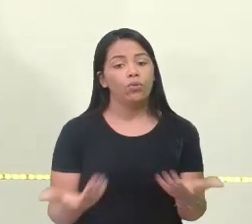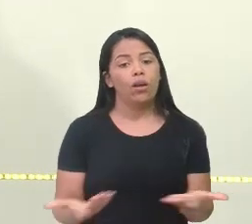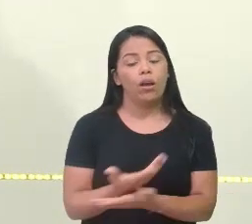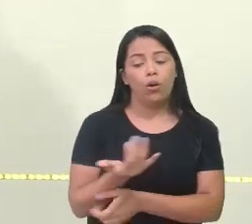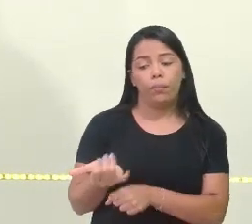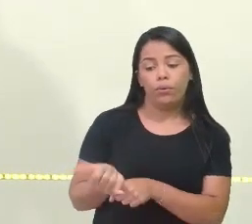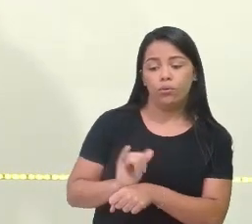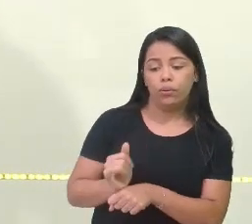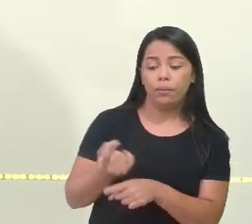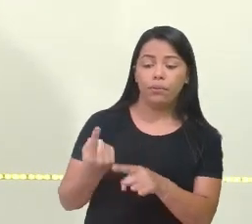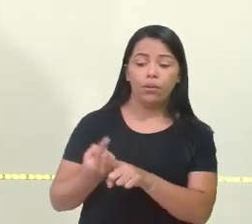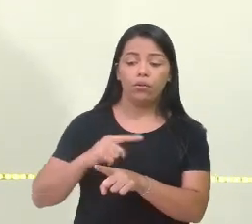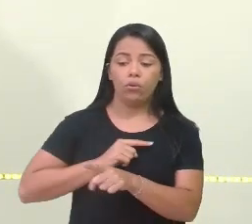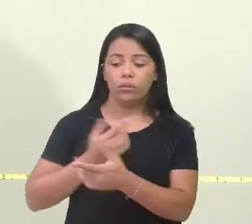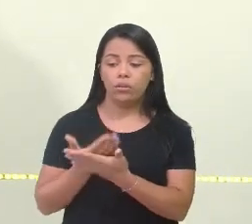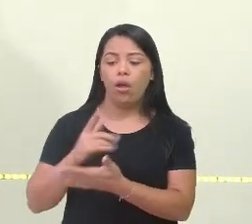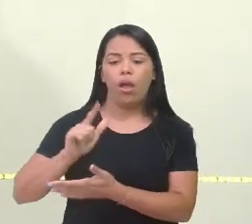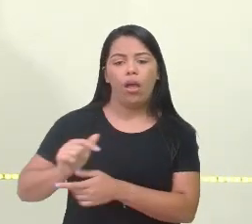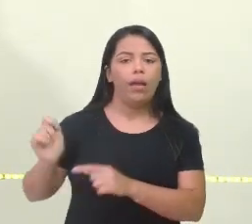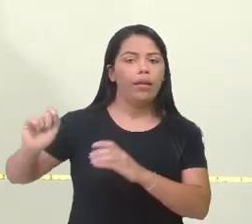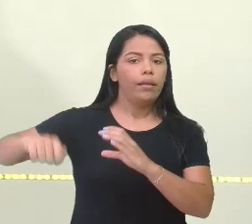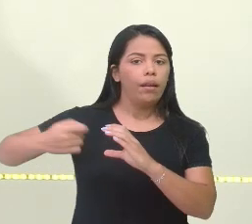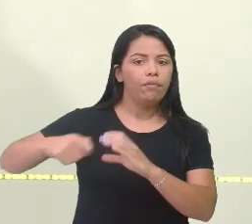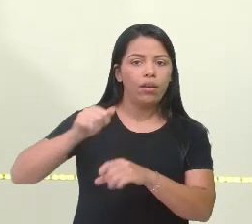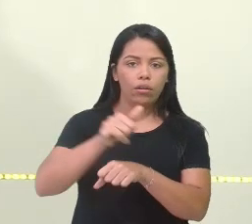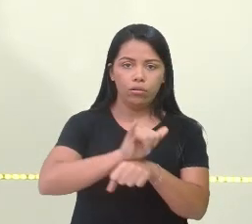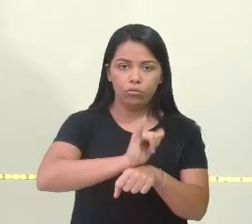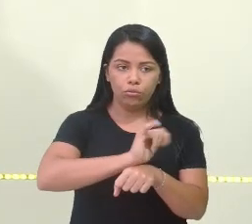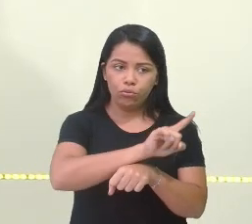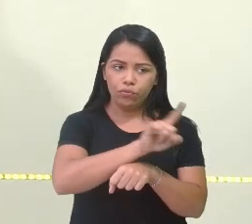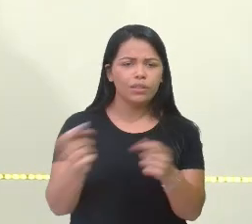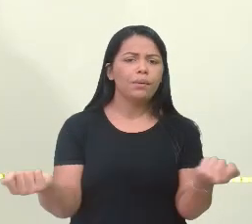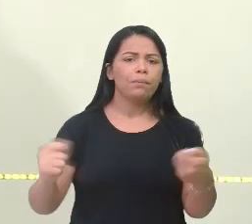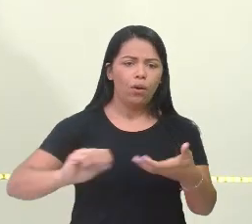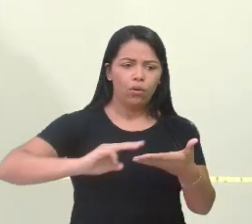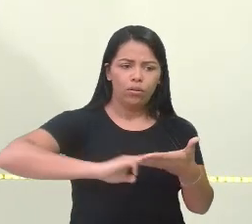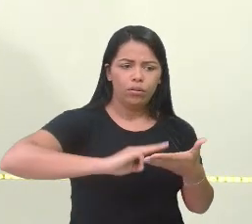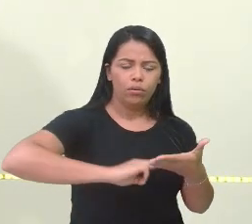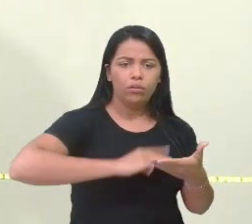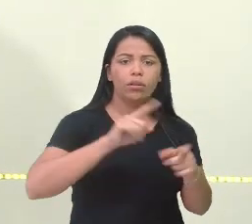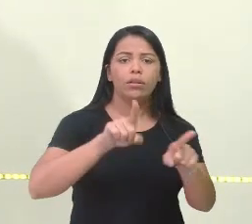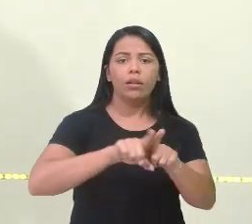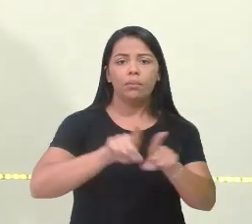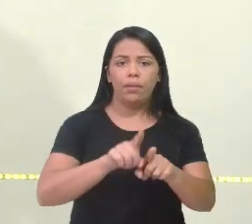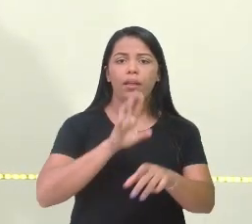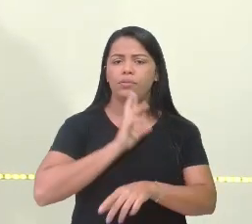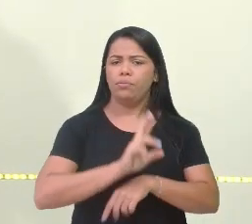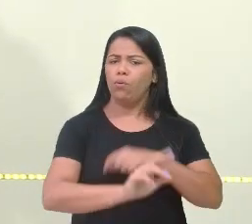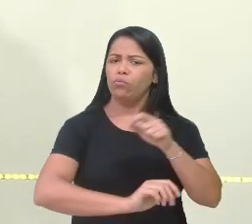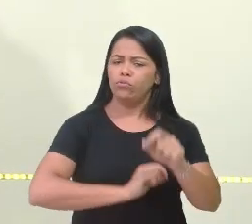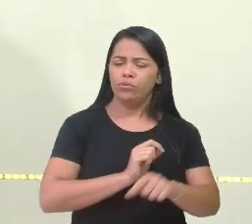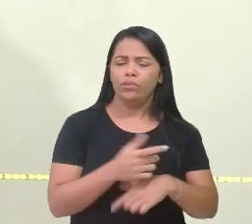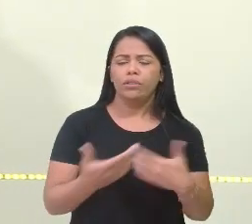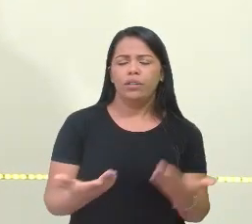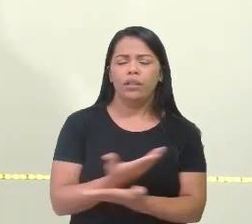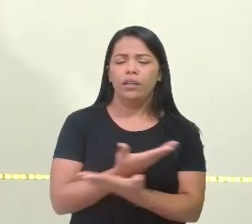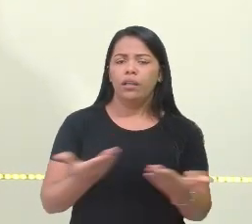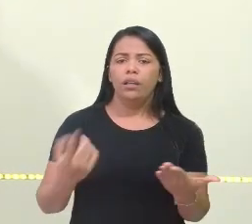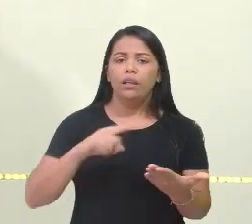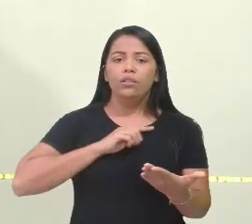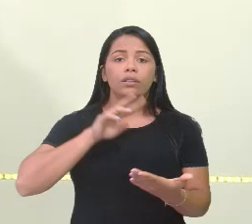YouTube, porque nossas aulas são gravadas, vocês podem responder lá também, que a gente está sempre acompanhando a